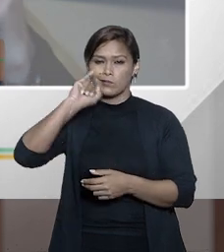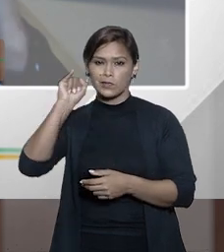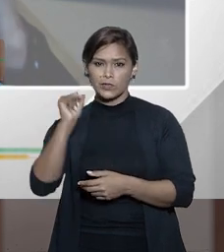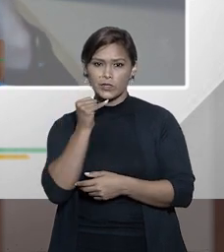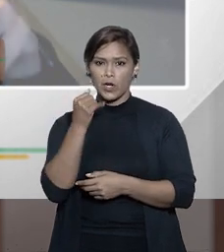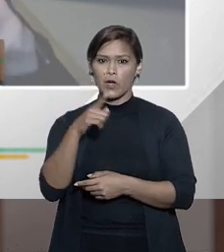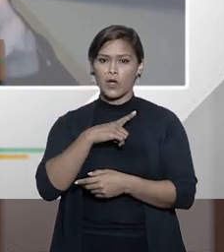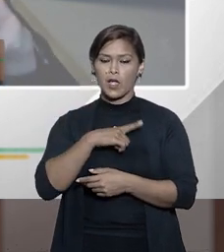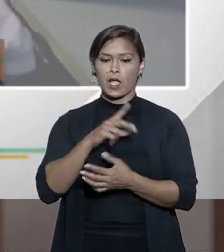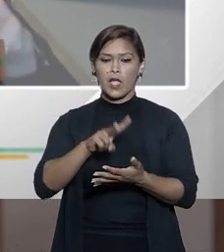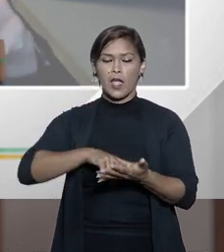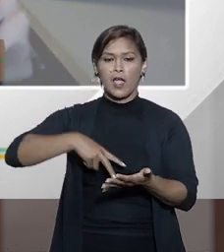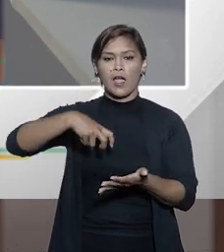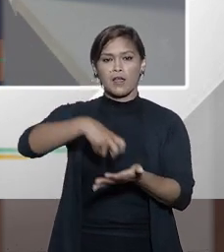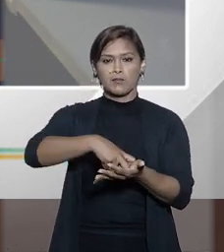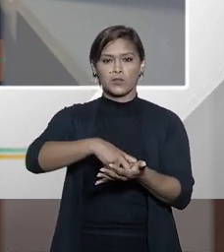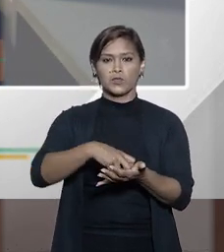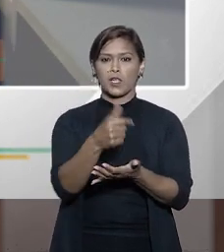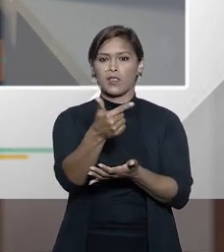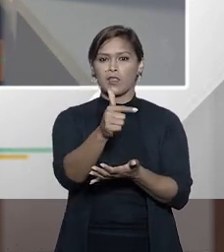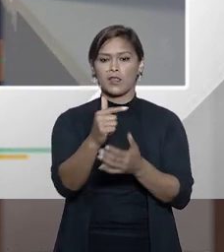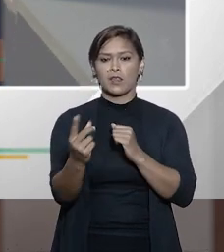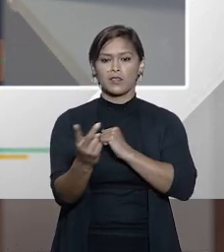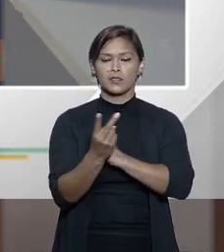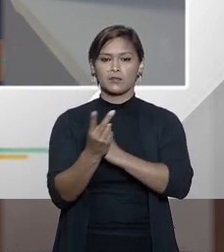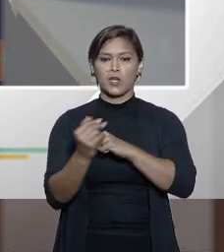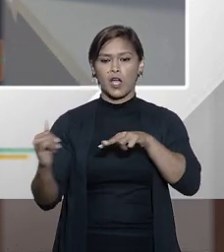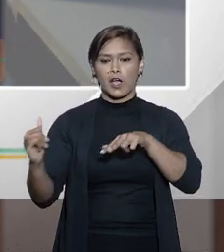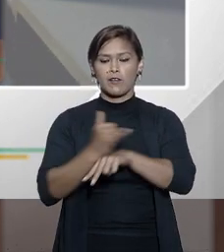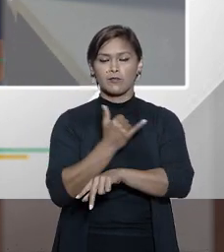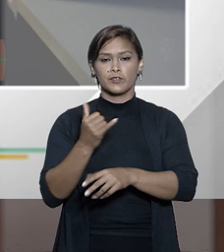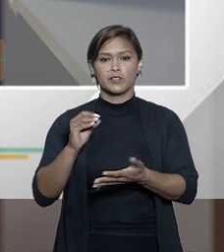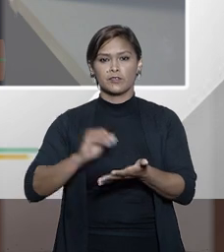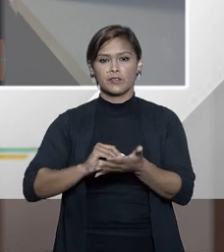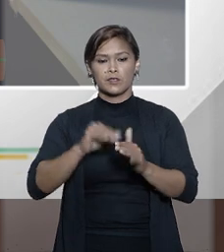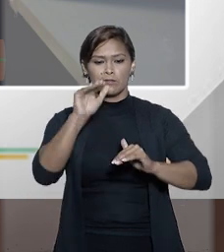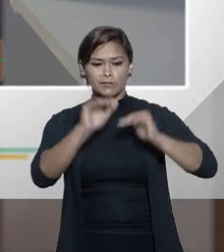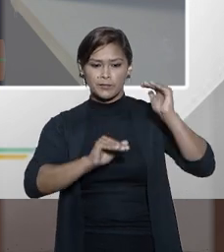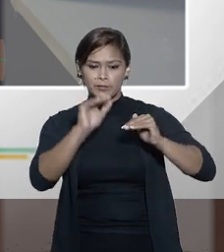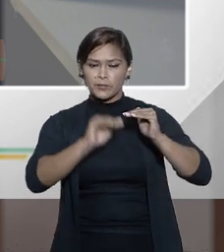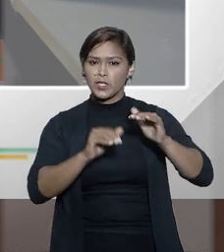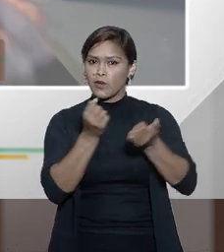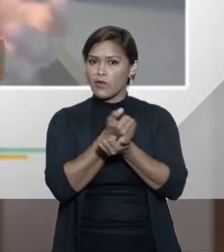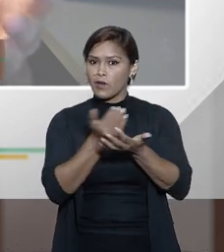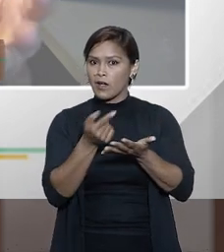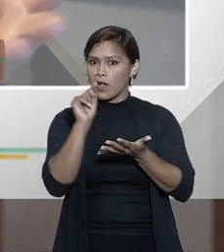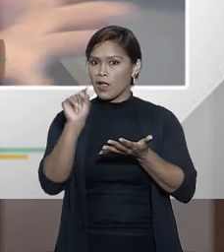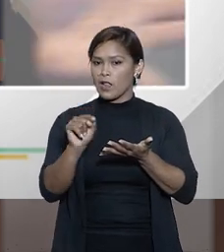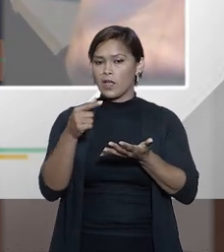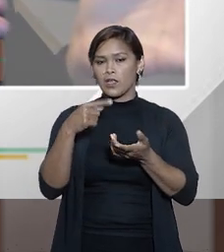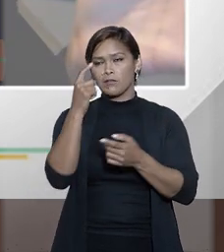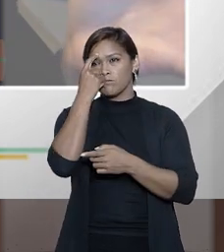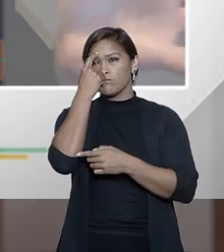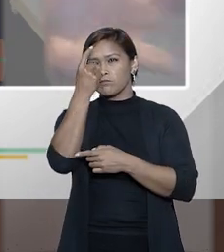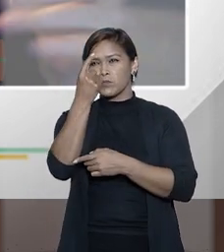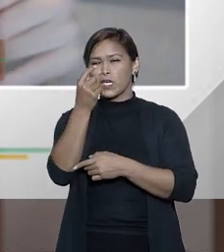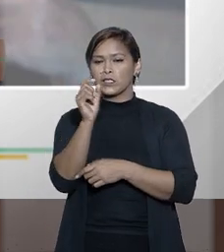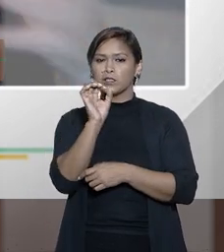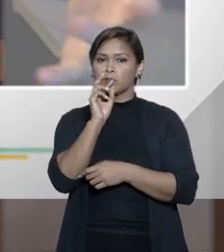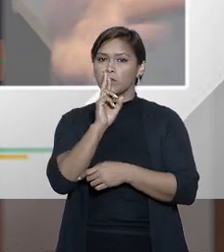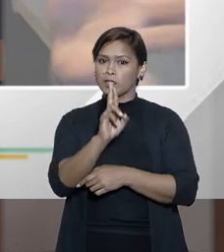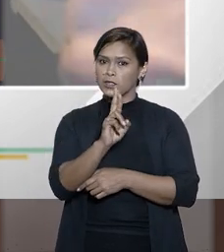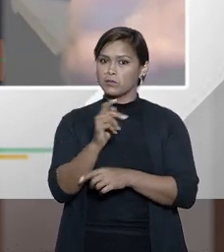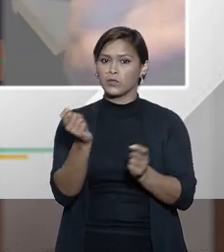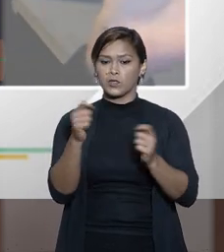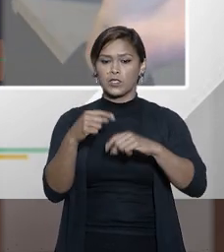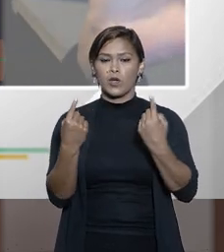a impunidade e desproteger as vítimas num desequilíbrio muito evidente quando se pensa numa solução